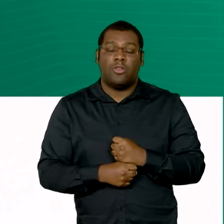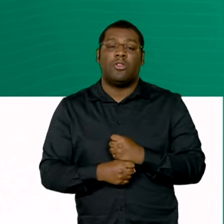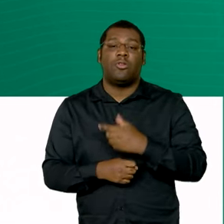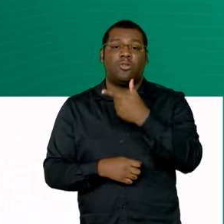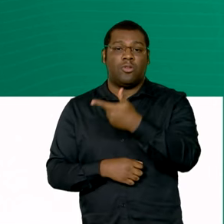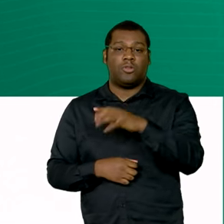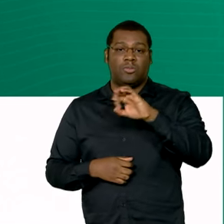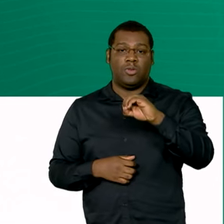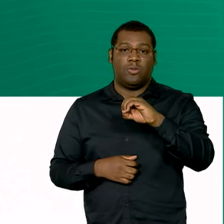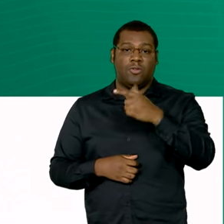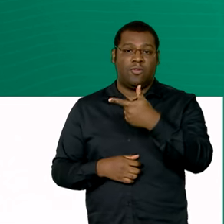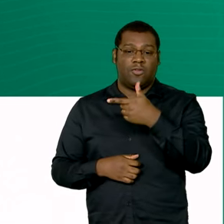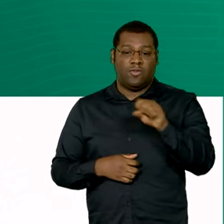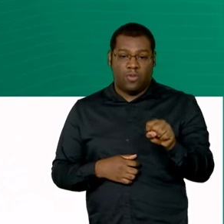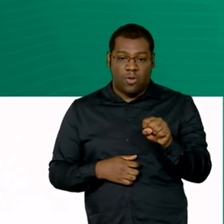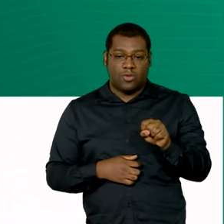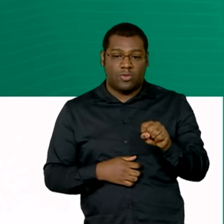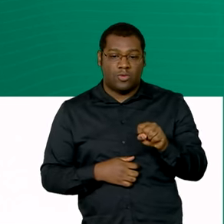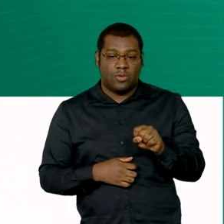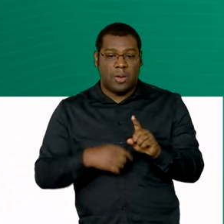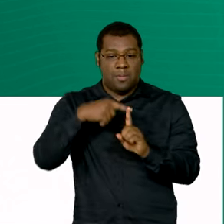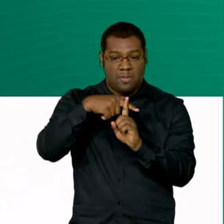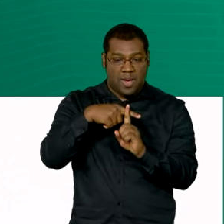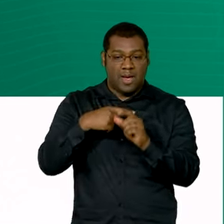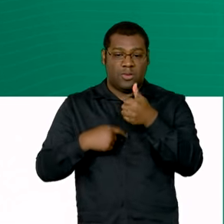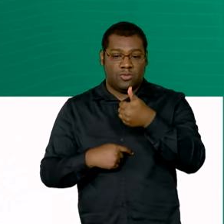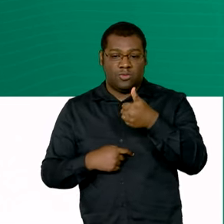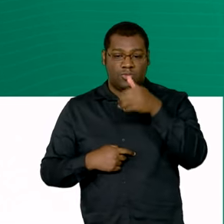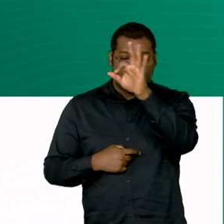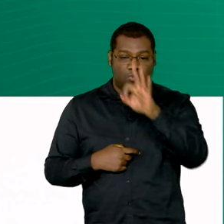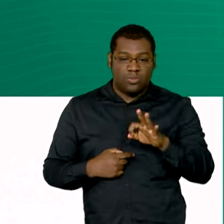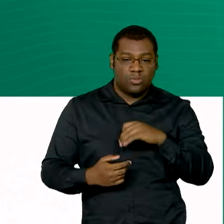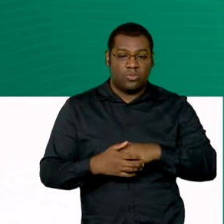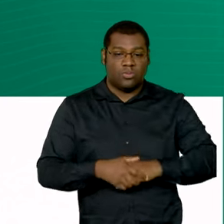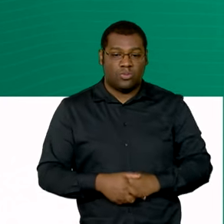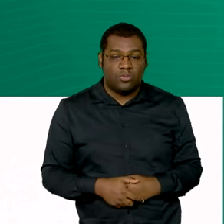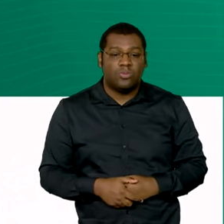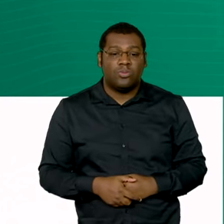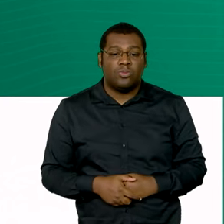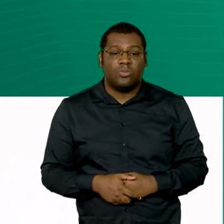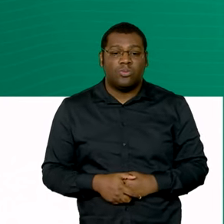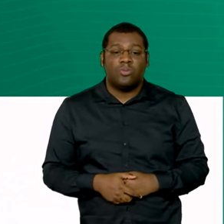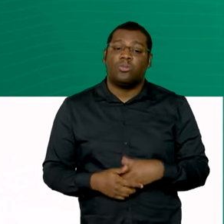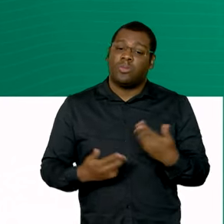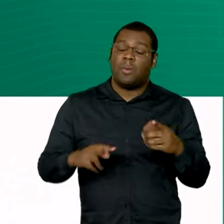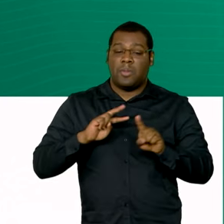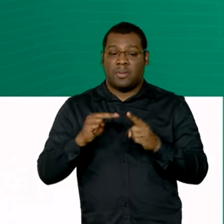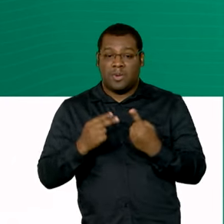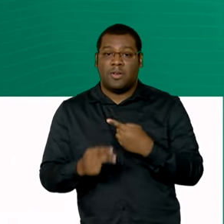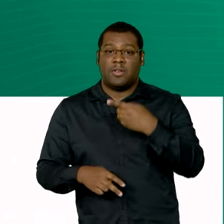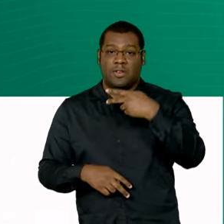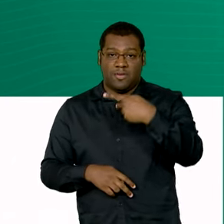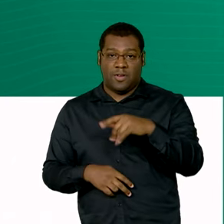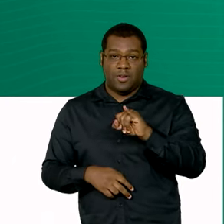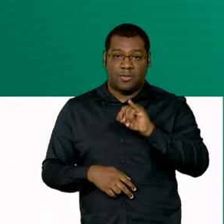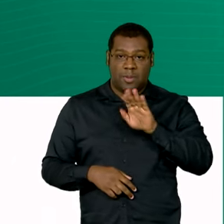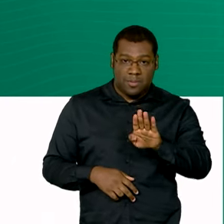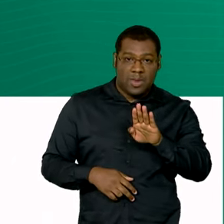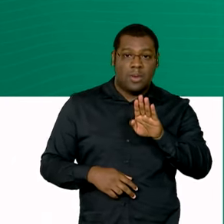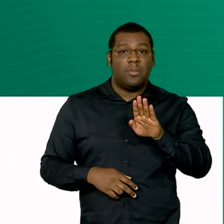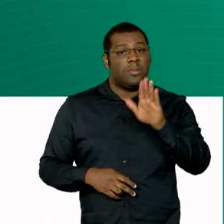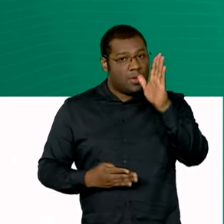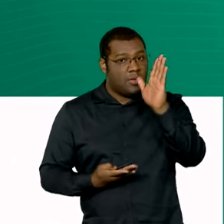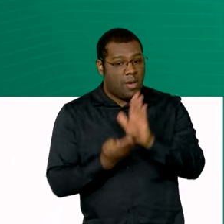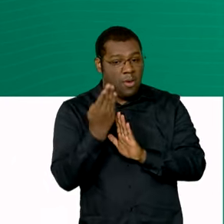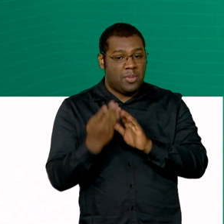da LDO também traz outras projeções para a economia em 2025, como o crescimento do PIB, Produto Interno Bruto, em 2